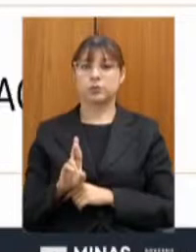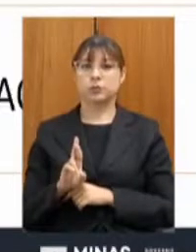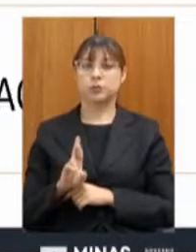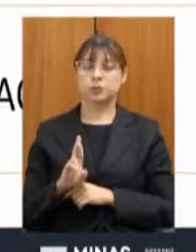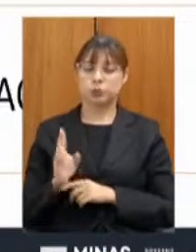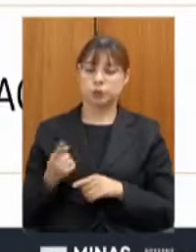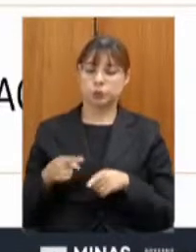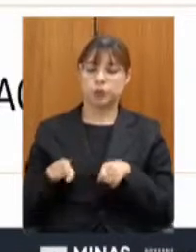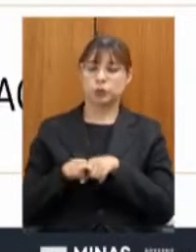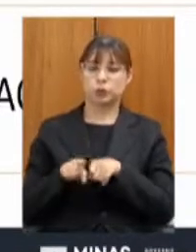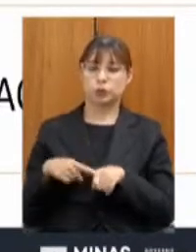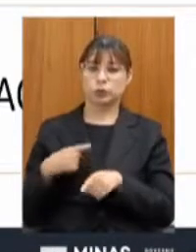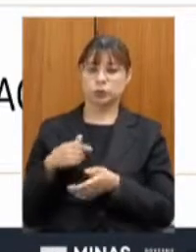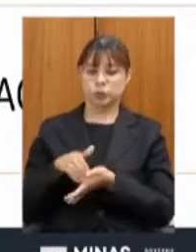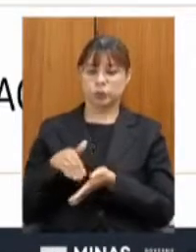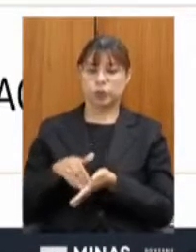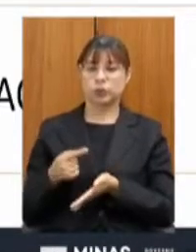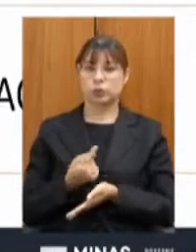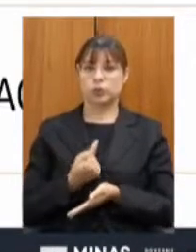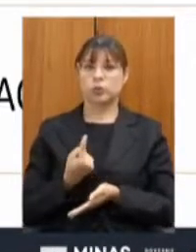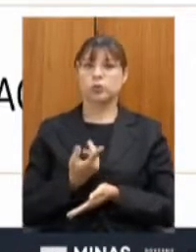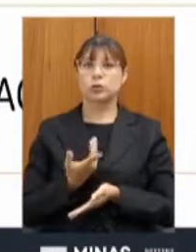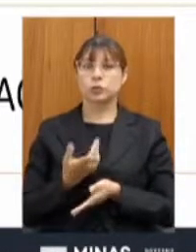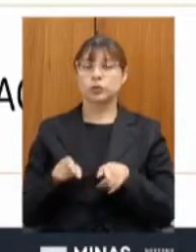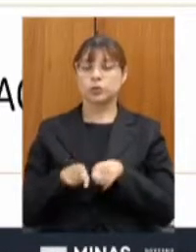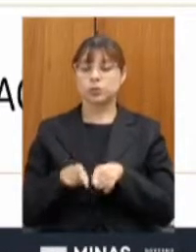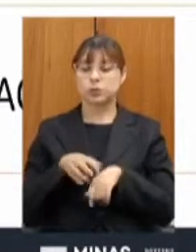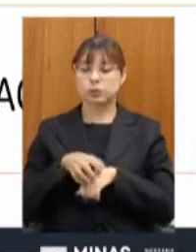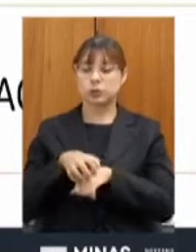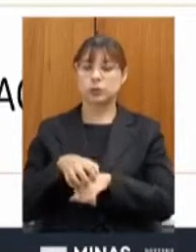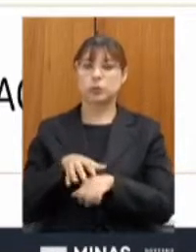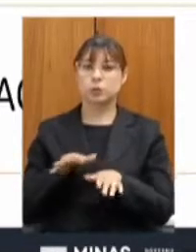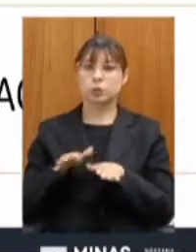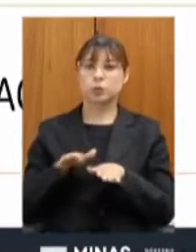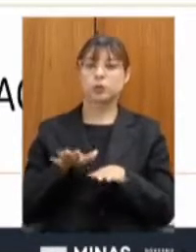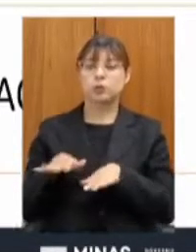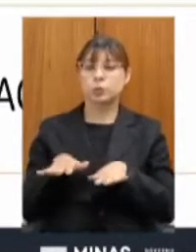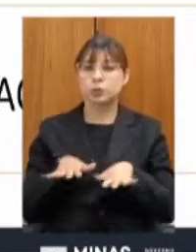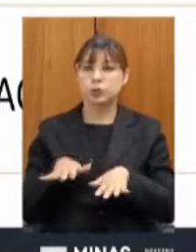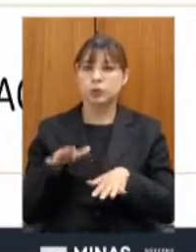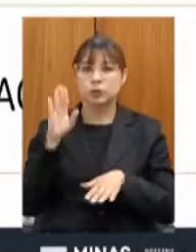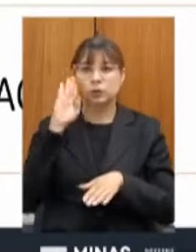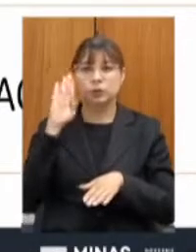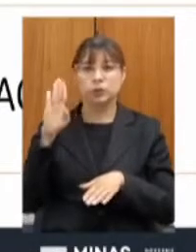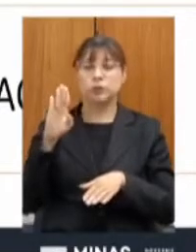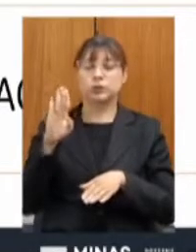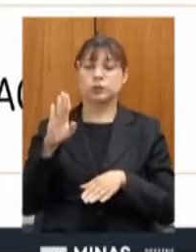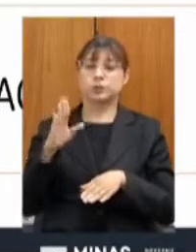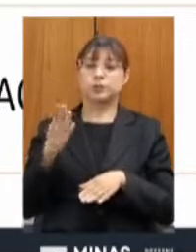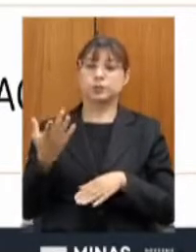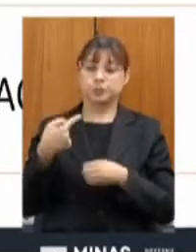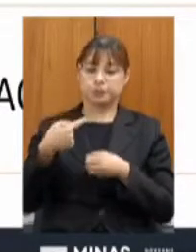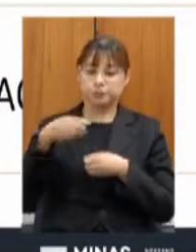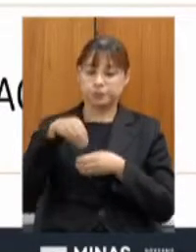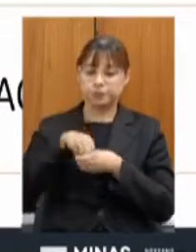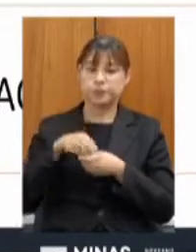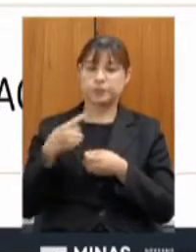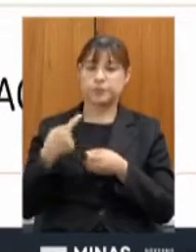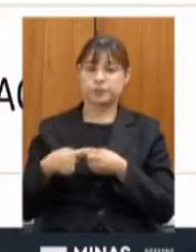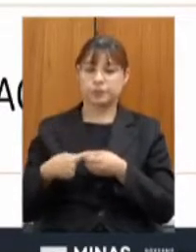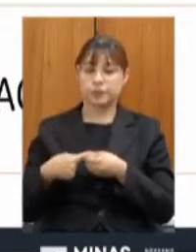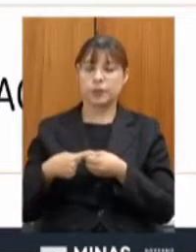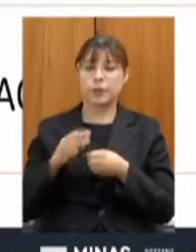Secretaria. Transporte e mobilidade, especial na região metropolitana de Belo Horizonte,